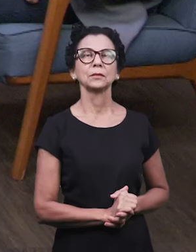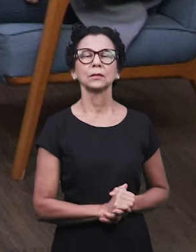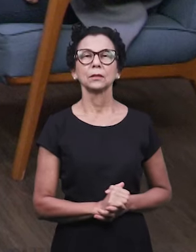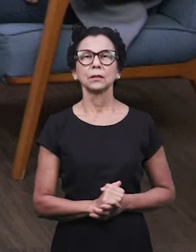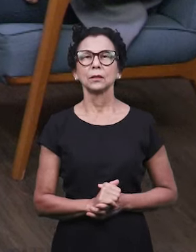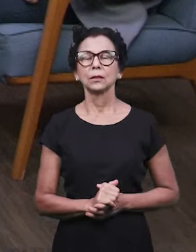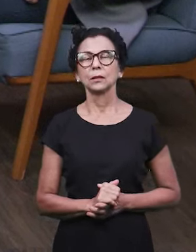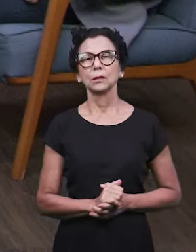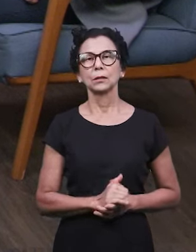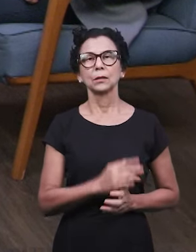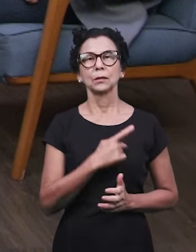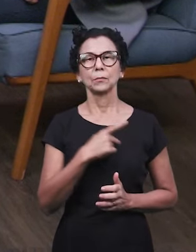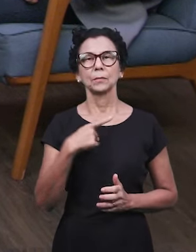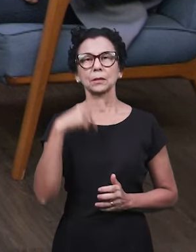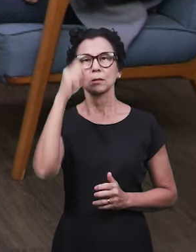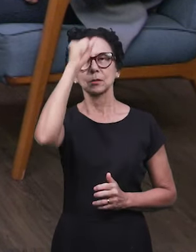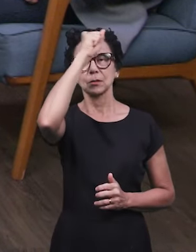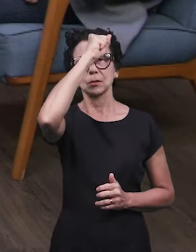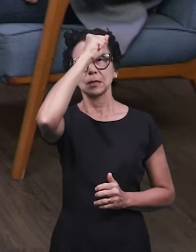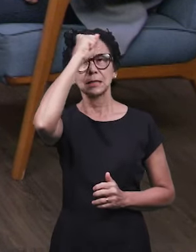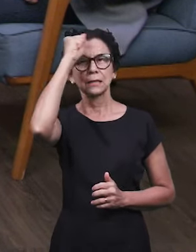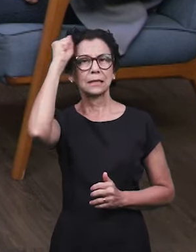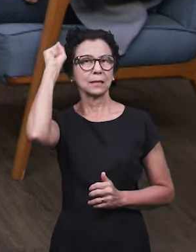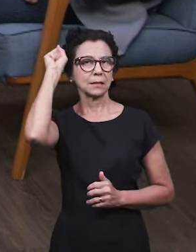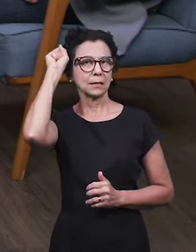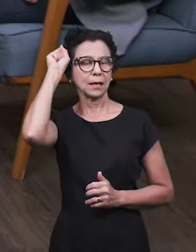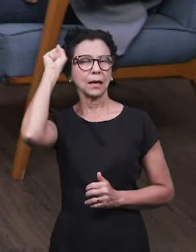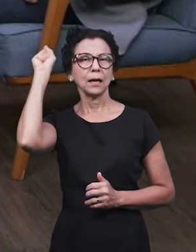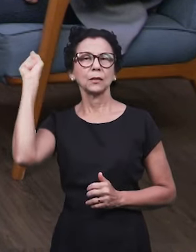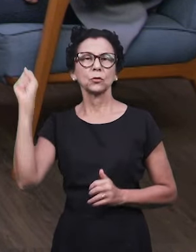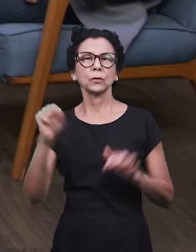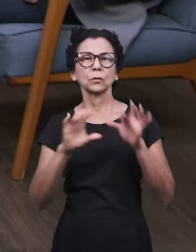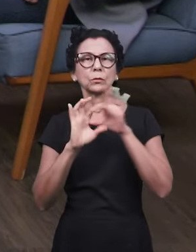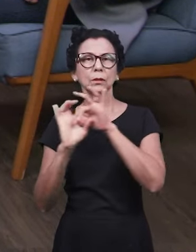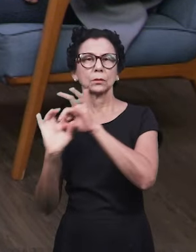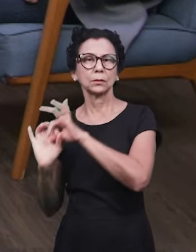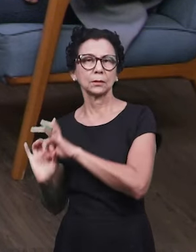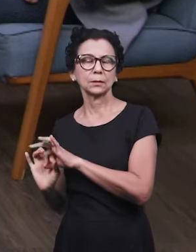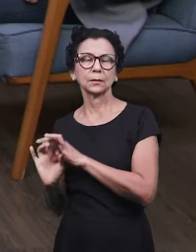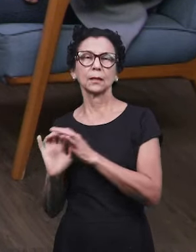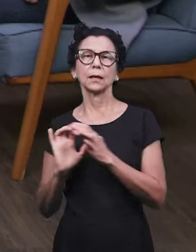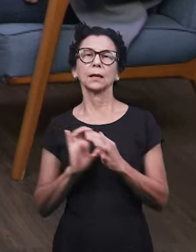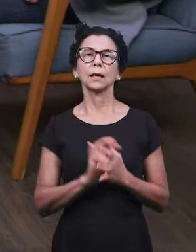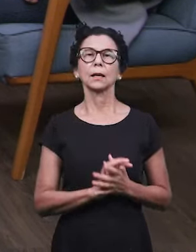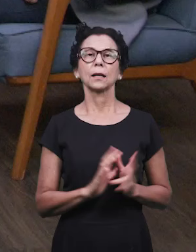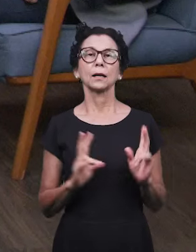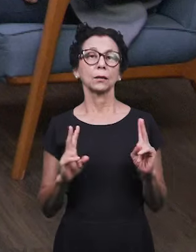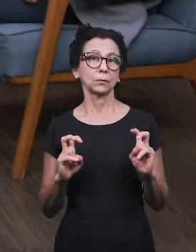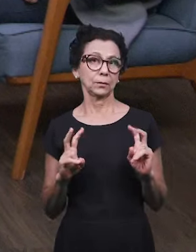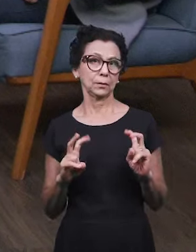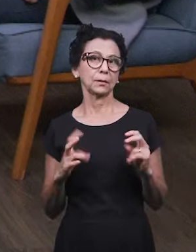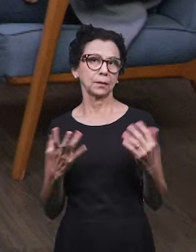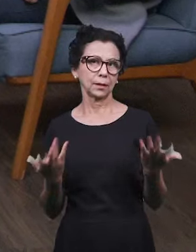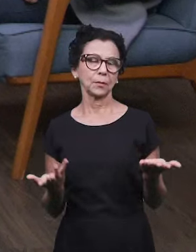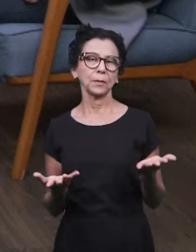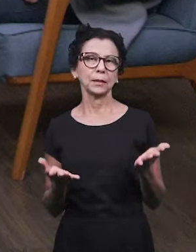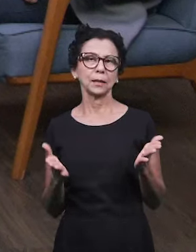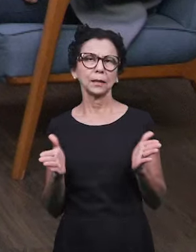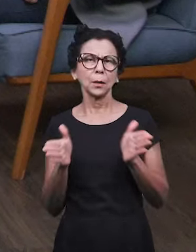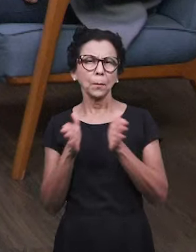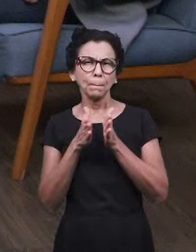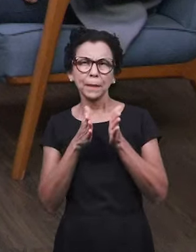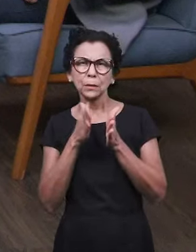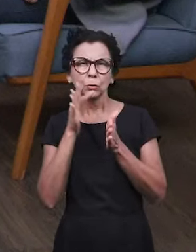assunto de hoje. E aqui eu peço ao pastor Sérgio Souza para fazer uma contextualização desse